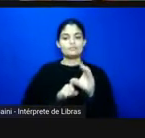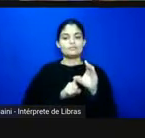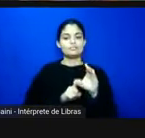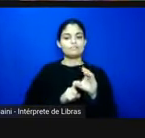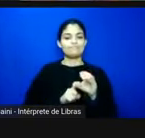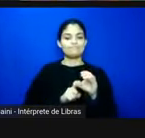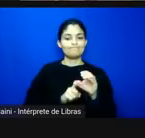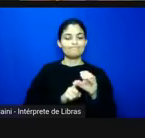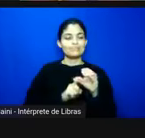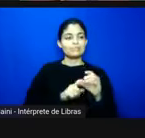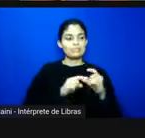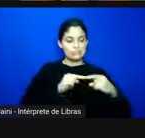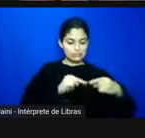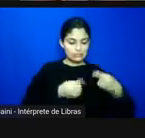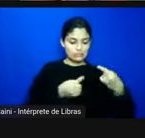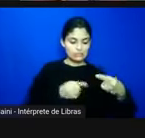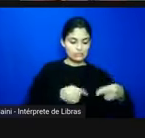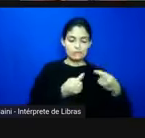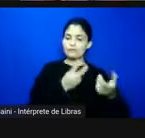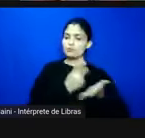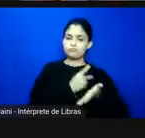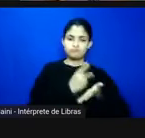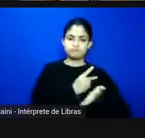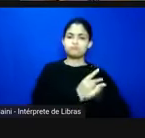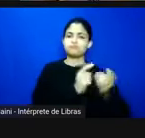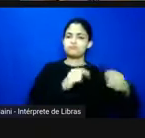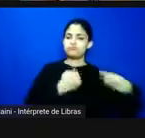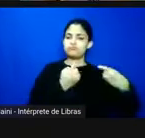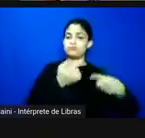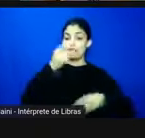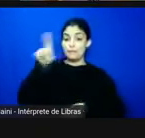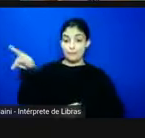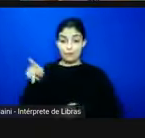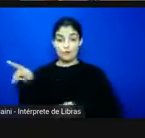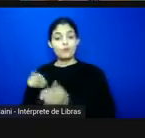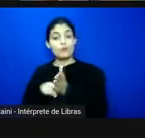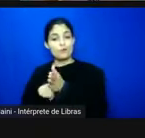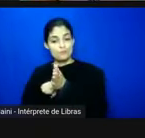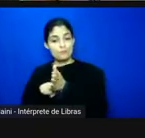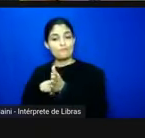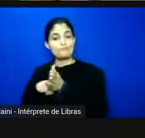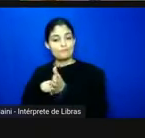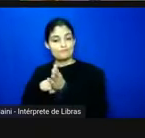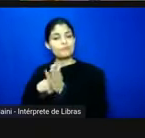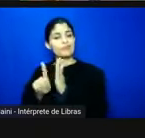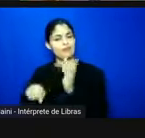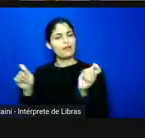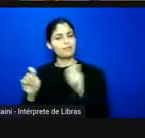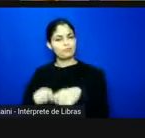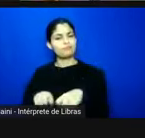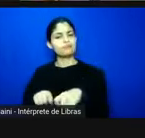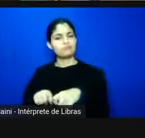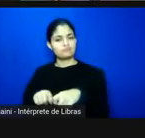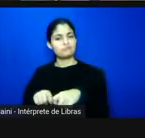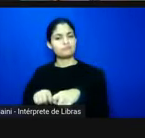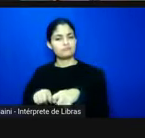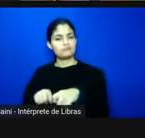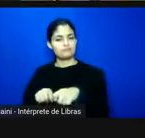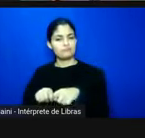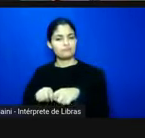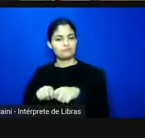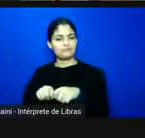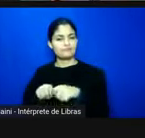a dessa professora pesquisadora né e isso é possível ao mesmo tempo